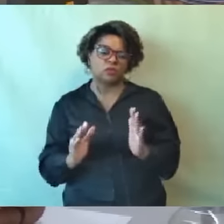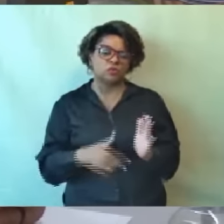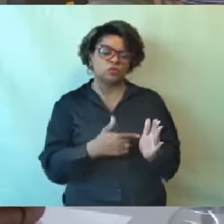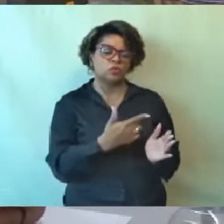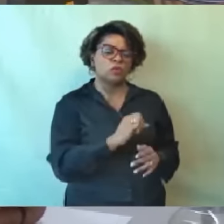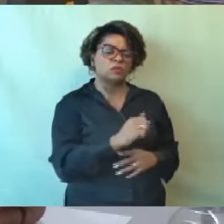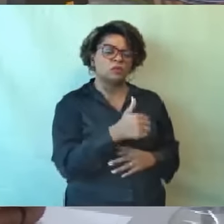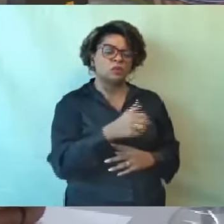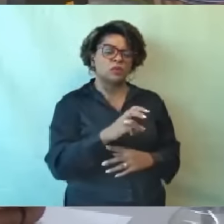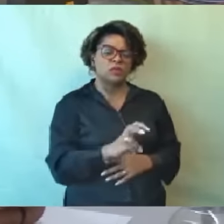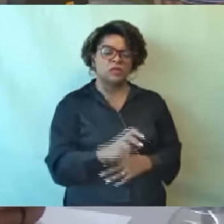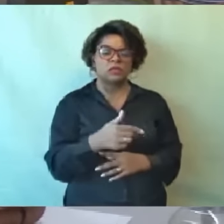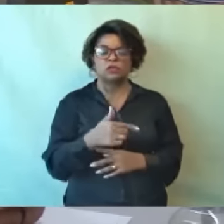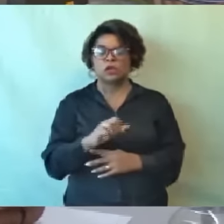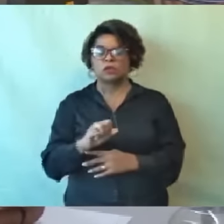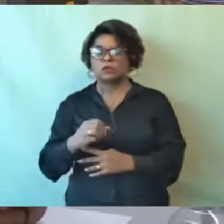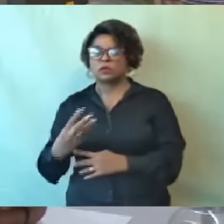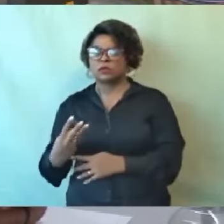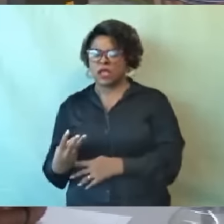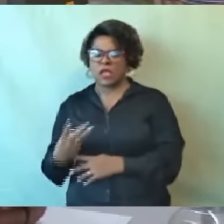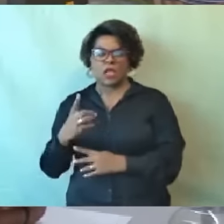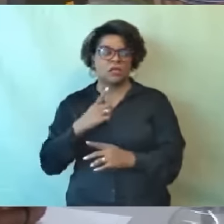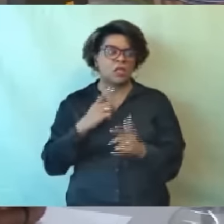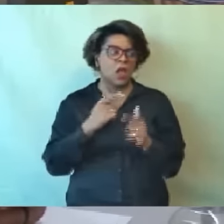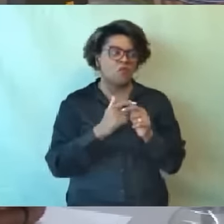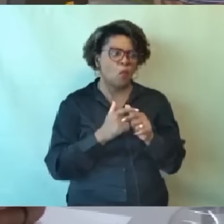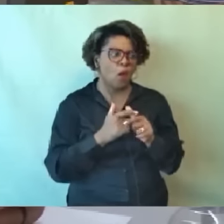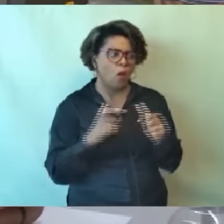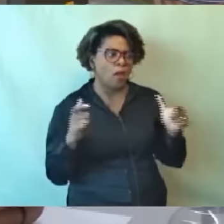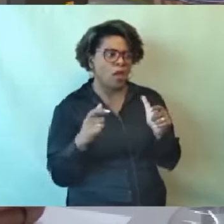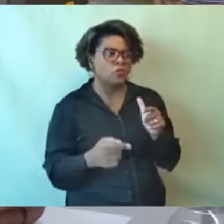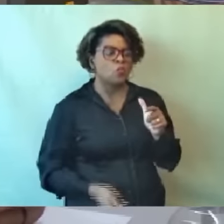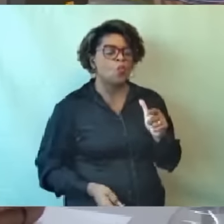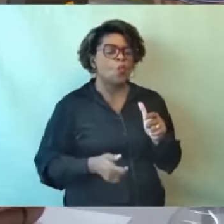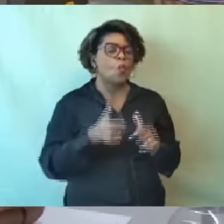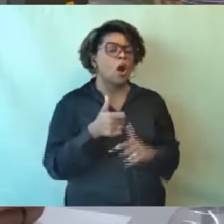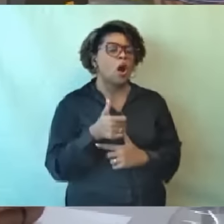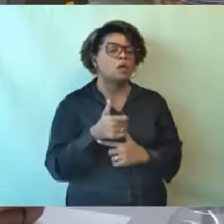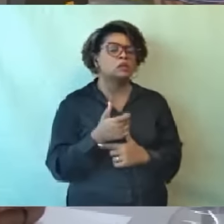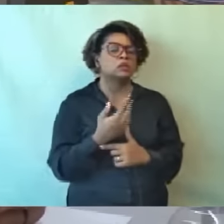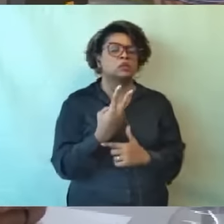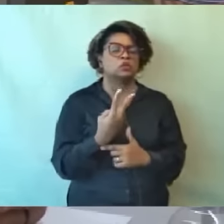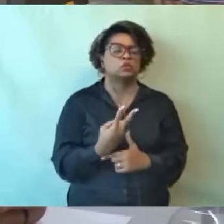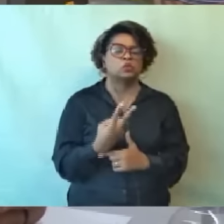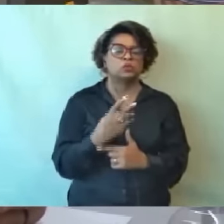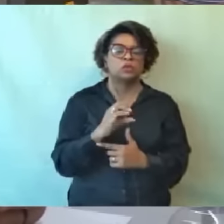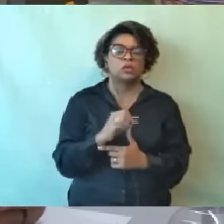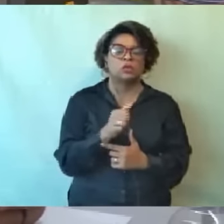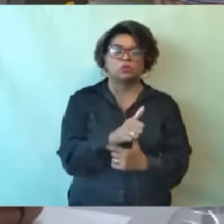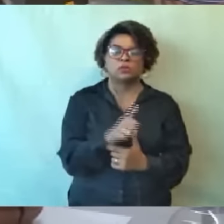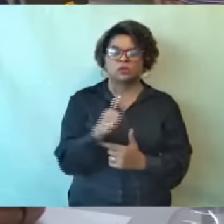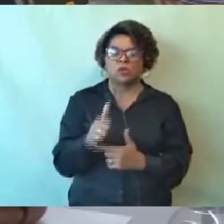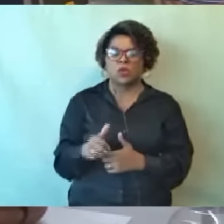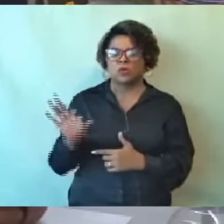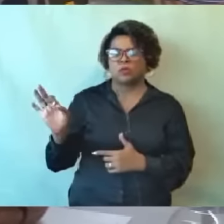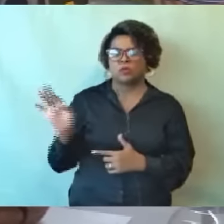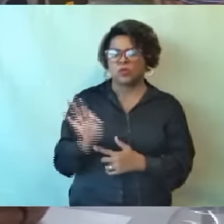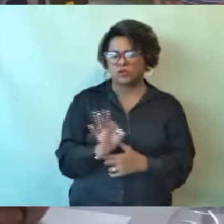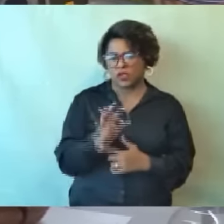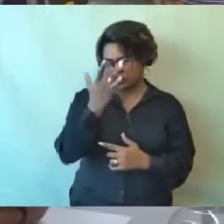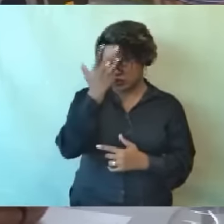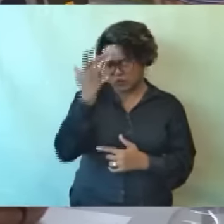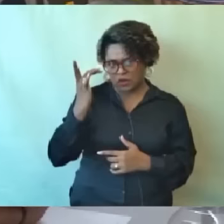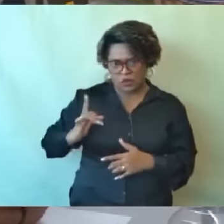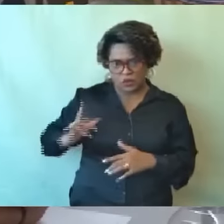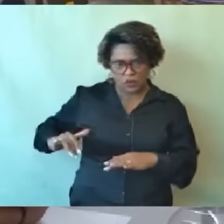211% da população em situação de rua no Brasil. O final do governo